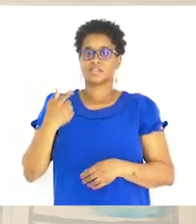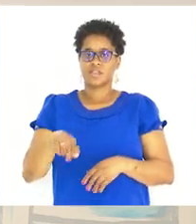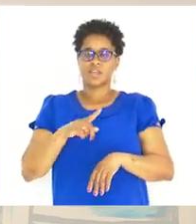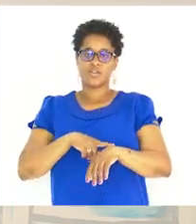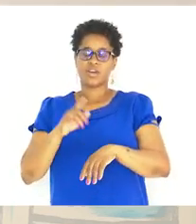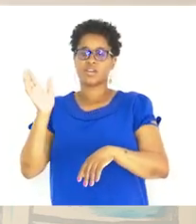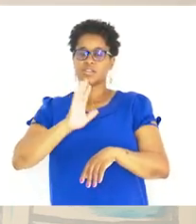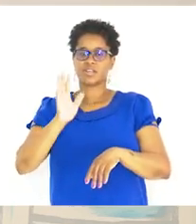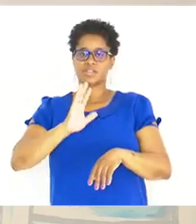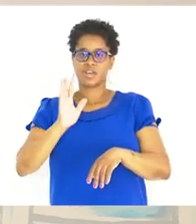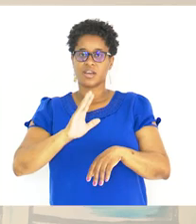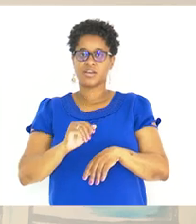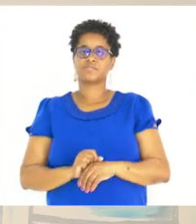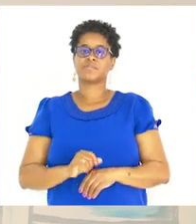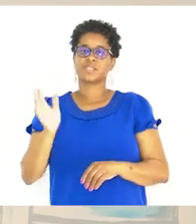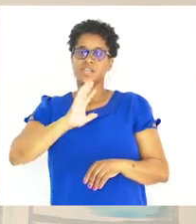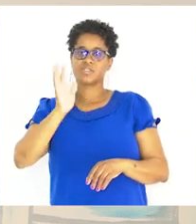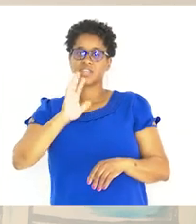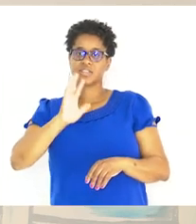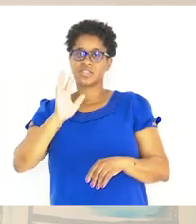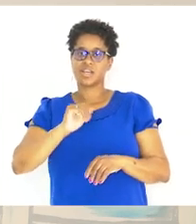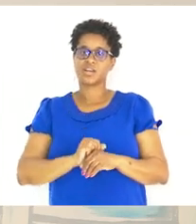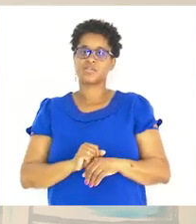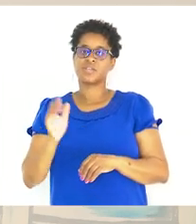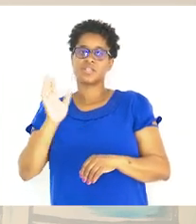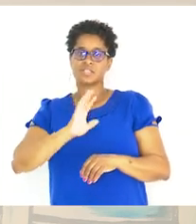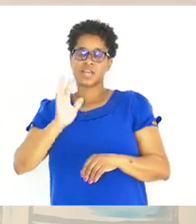Está na hora De dar Tchau Tchau